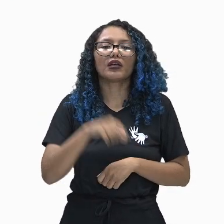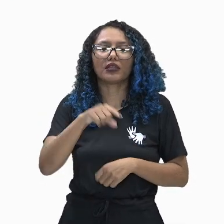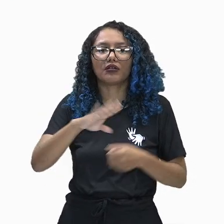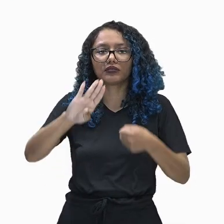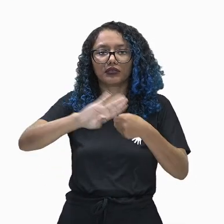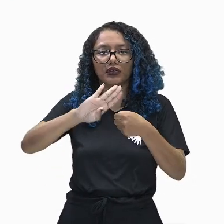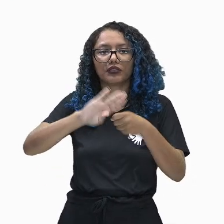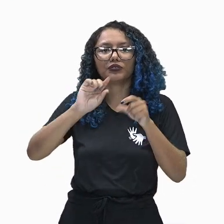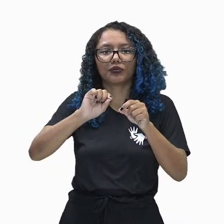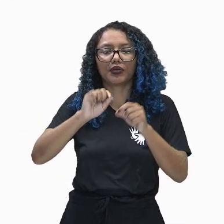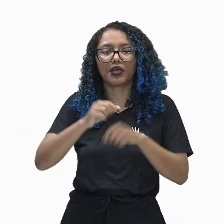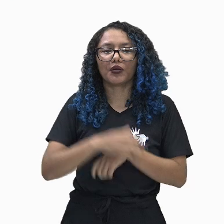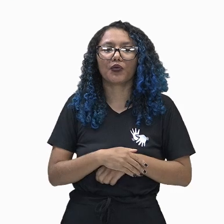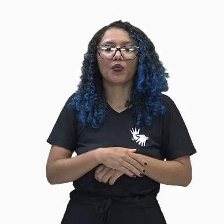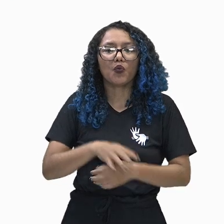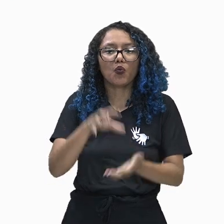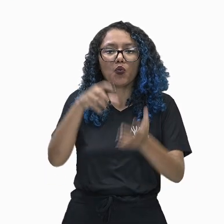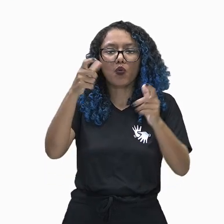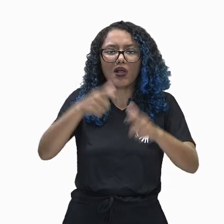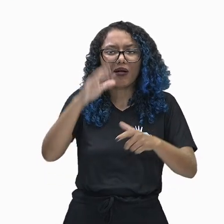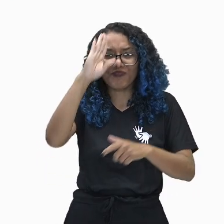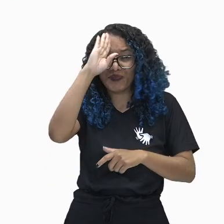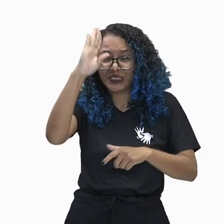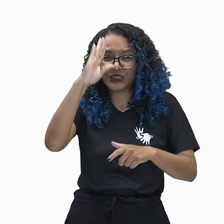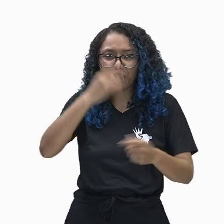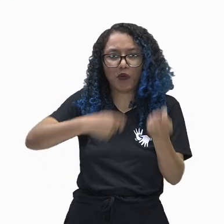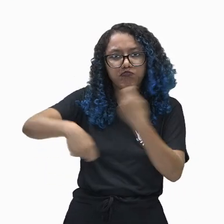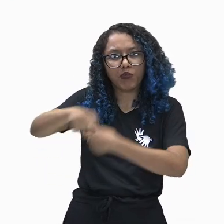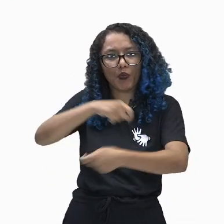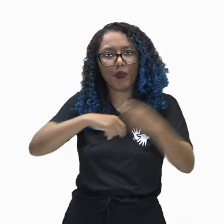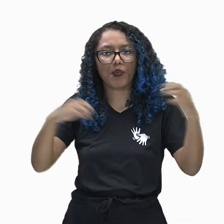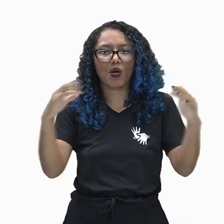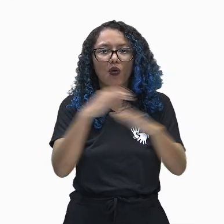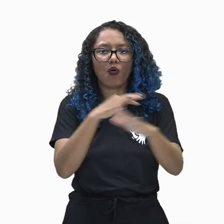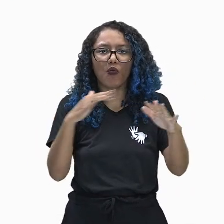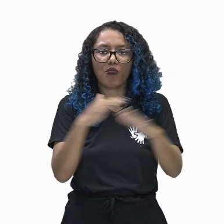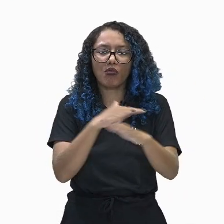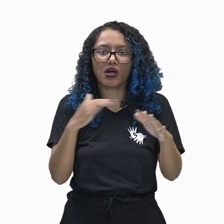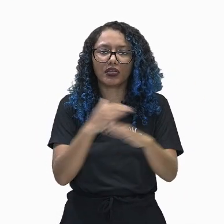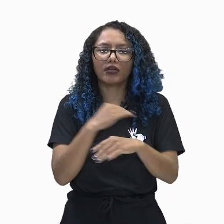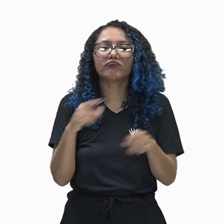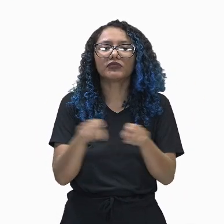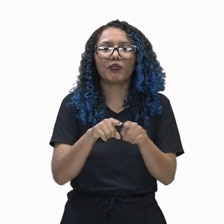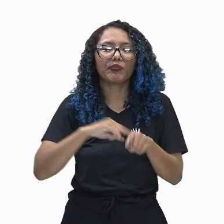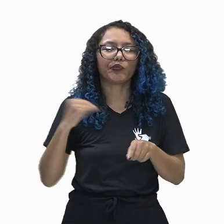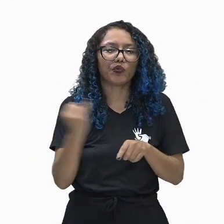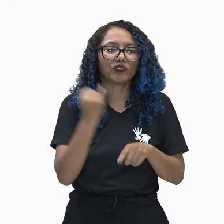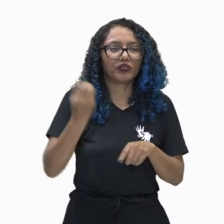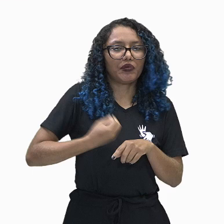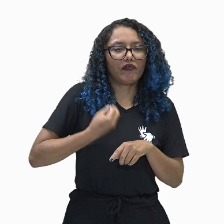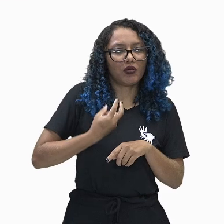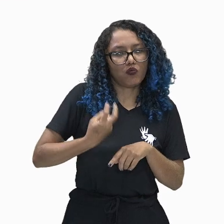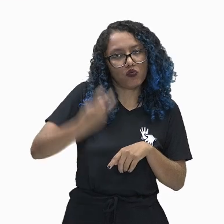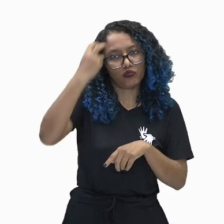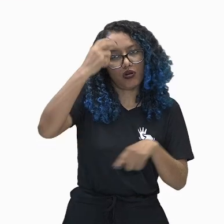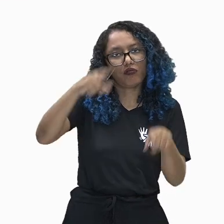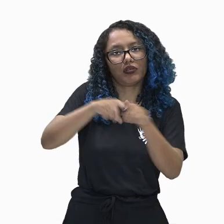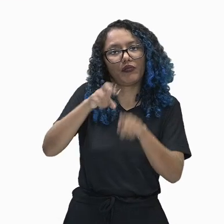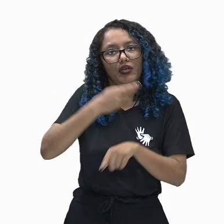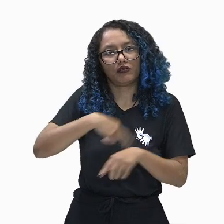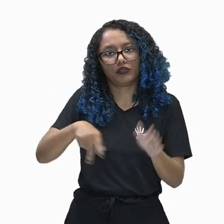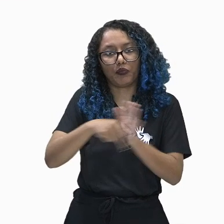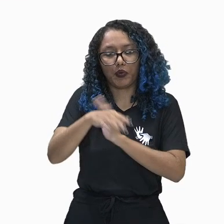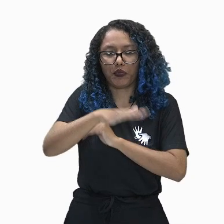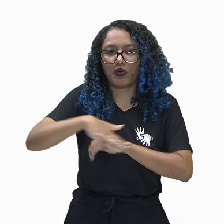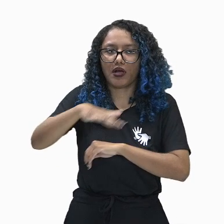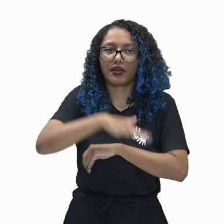centro urbano e econômico, eixo fundamental da vida cultural e religiosa da região. Acompanhem